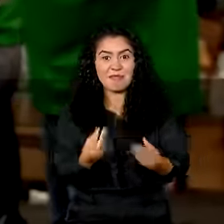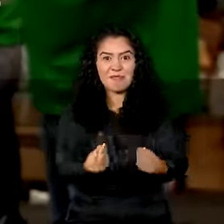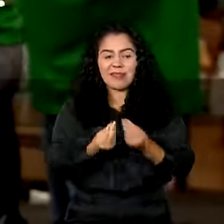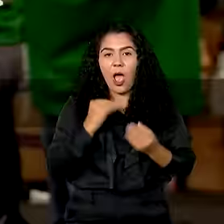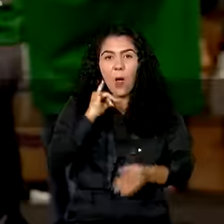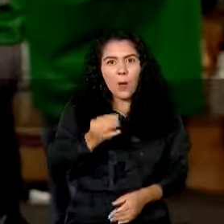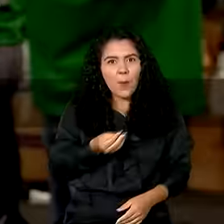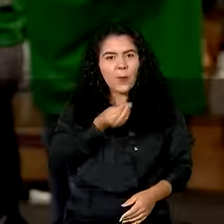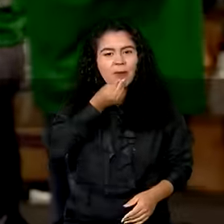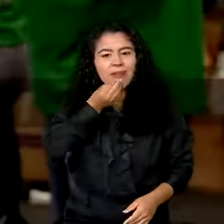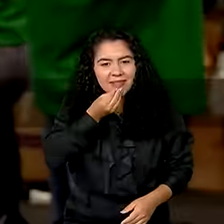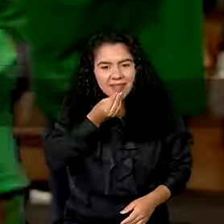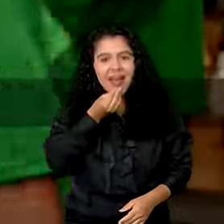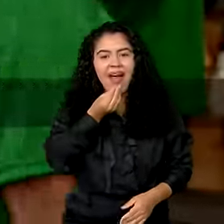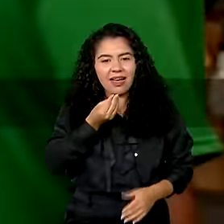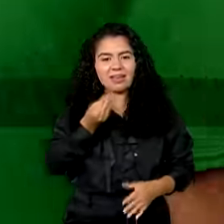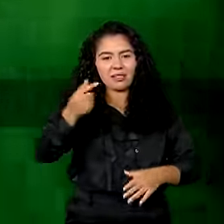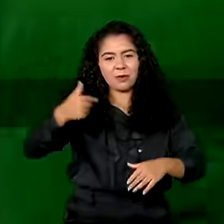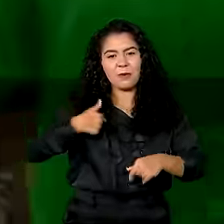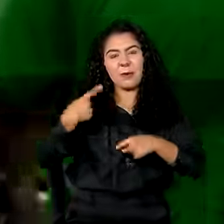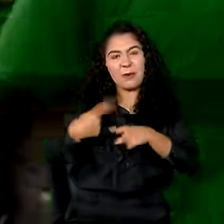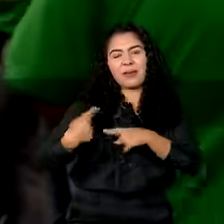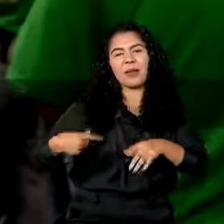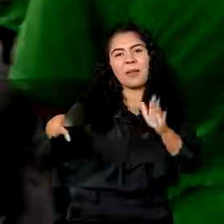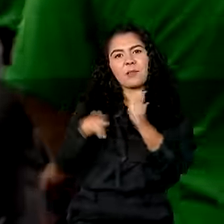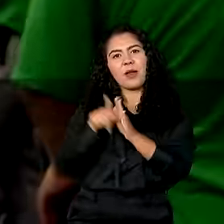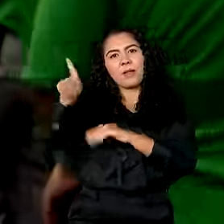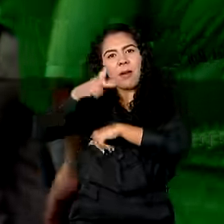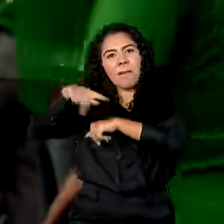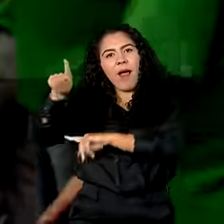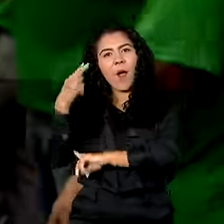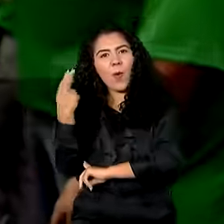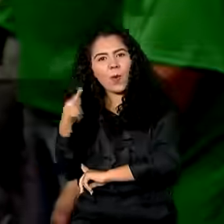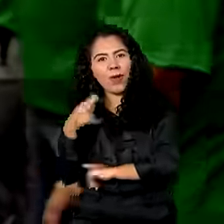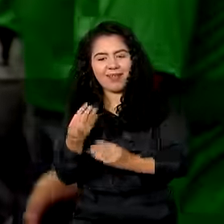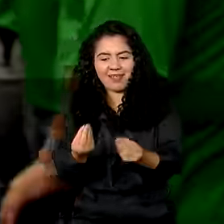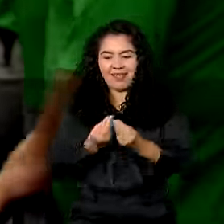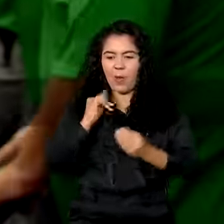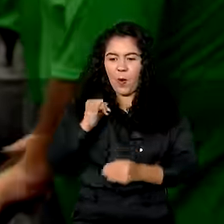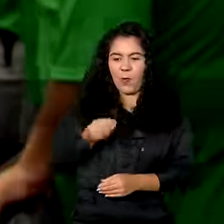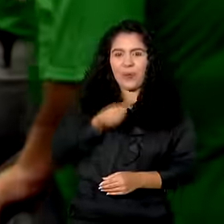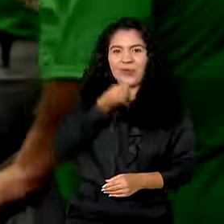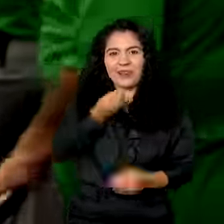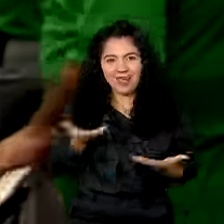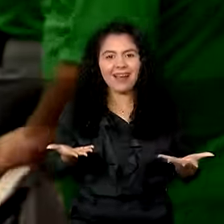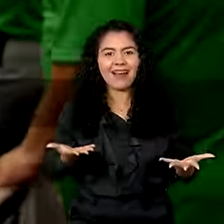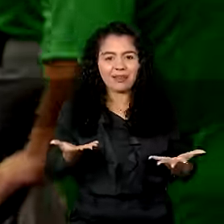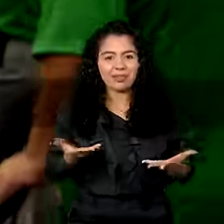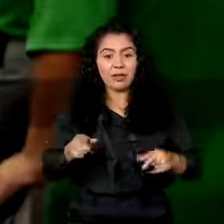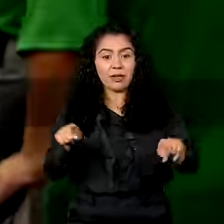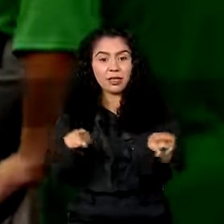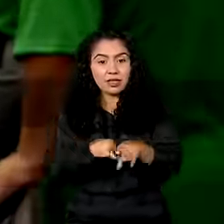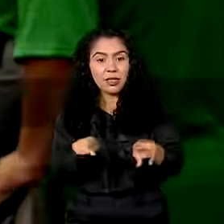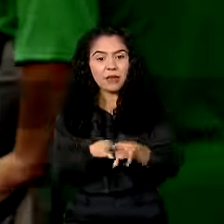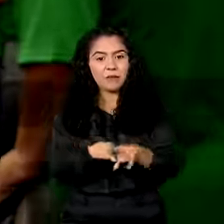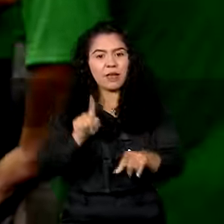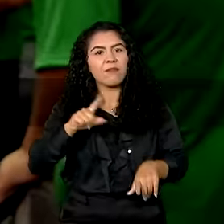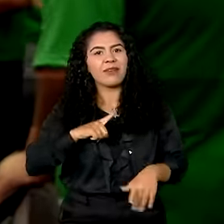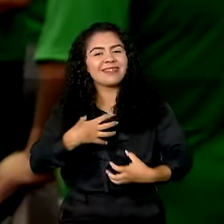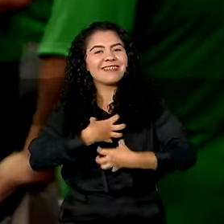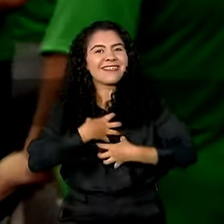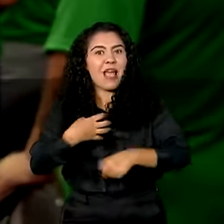grande para mim, não estou muito acostumbrada, já que no Uruguai não tem tanta oportunidade, mas foi bem